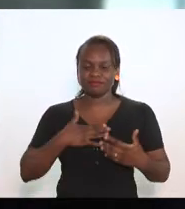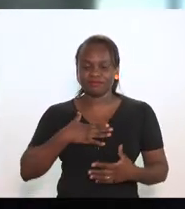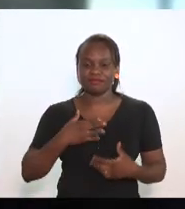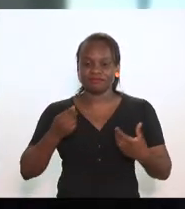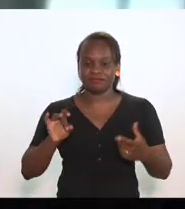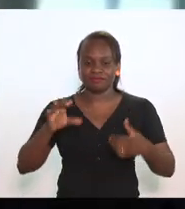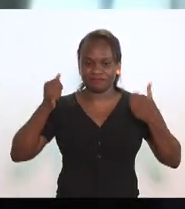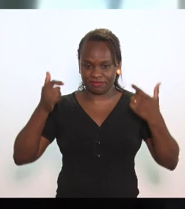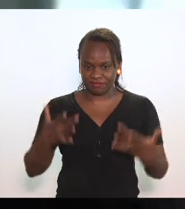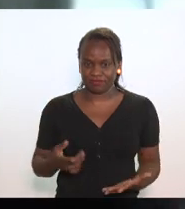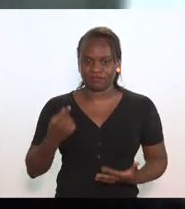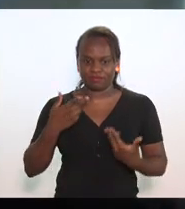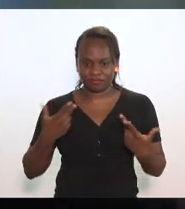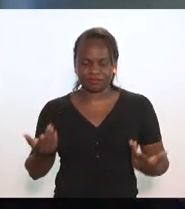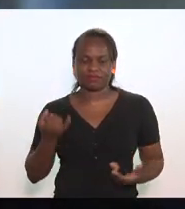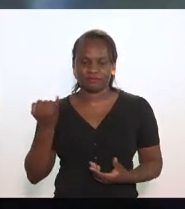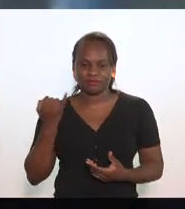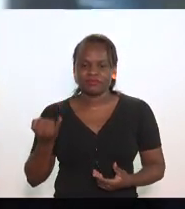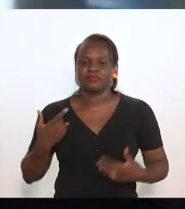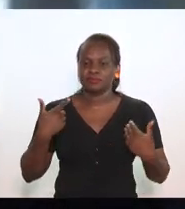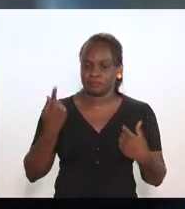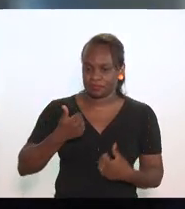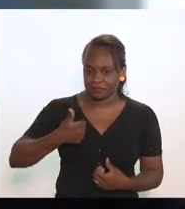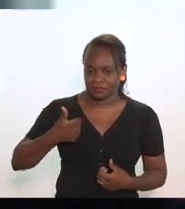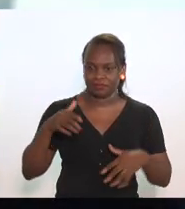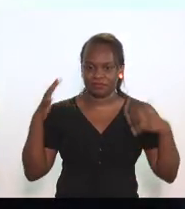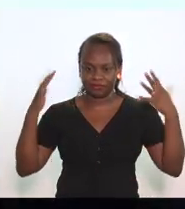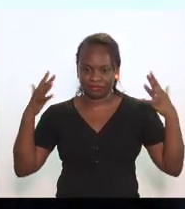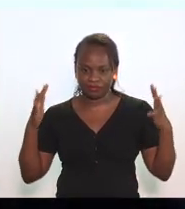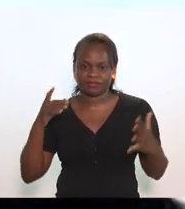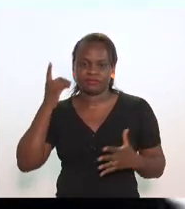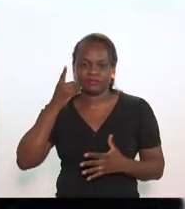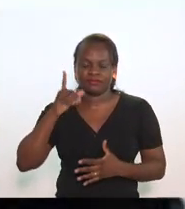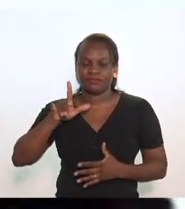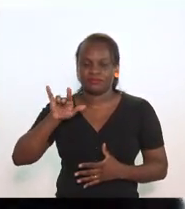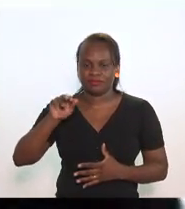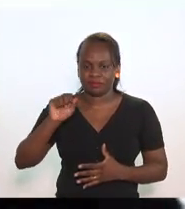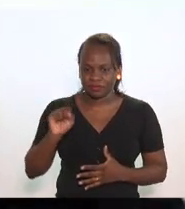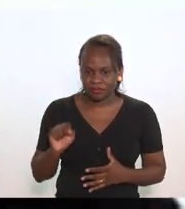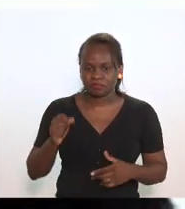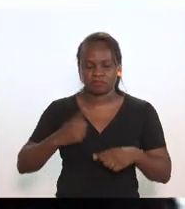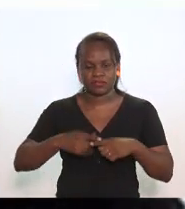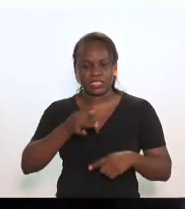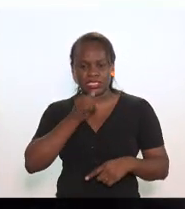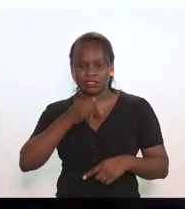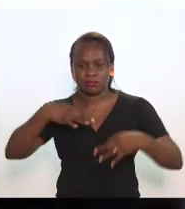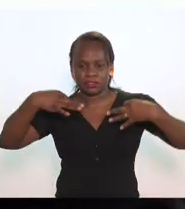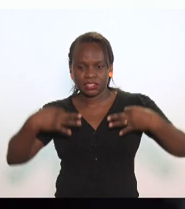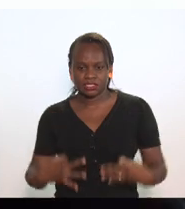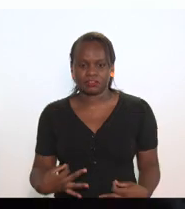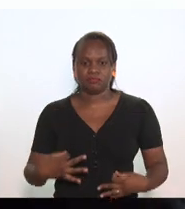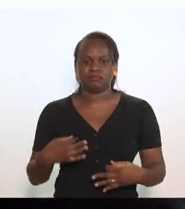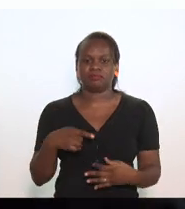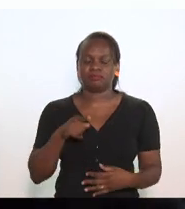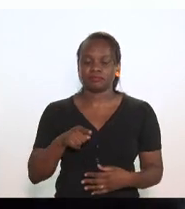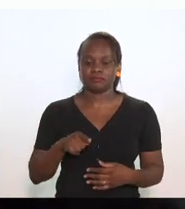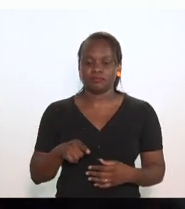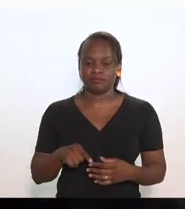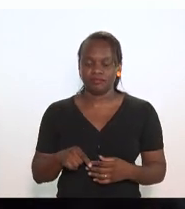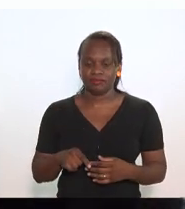parabenizar o deputado Luiz Paulo que realmente é o exemplo para a gente de